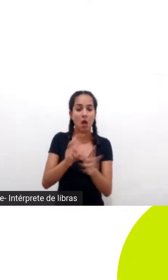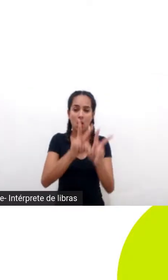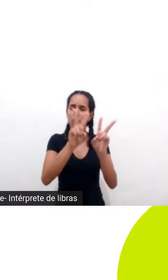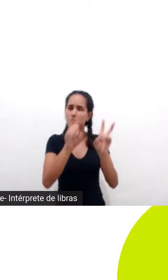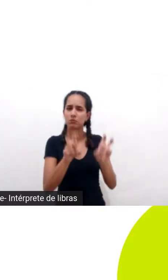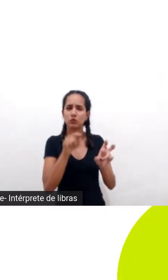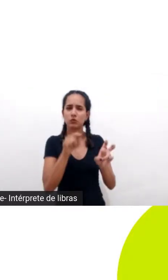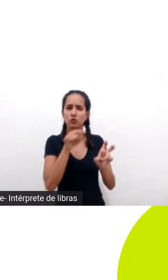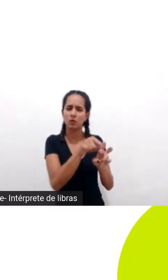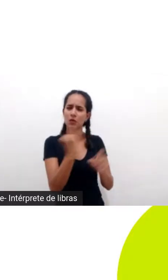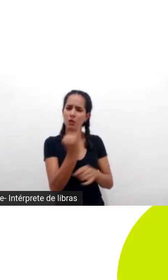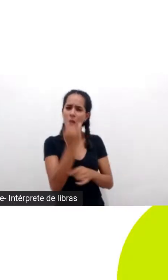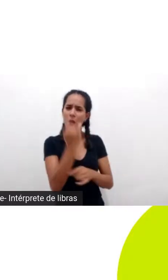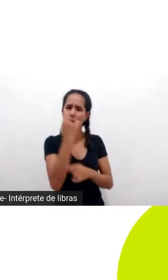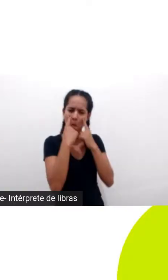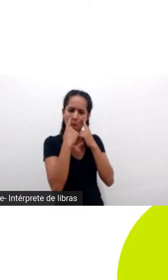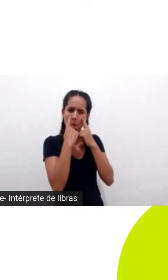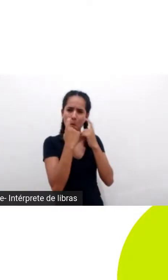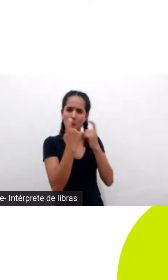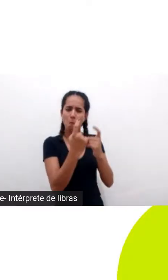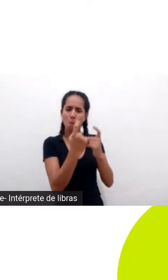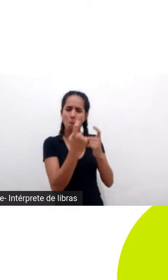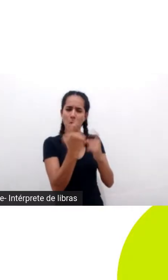muito importante para mim que foi decrescimento